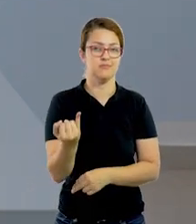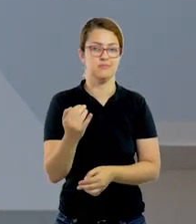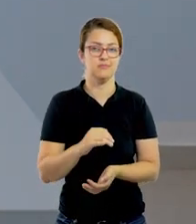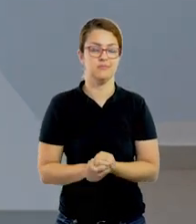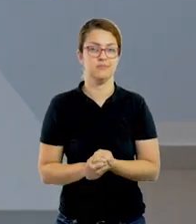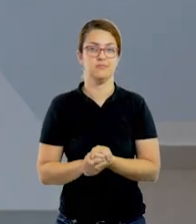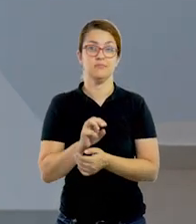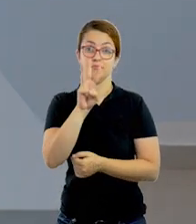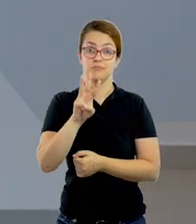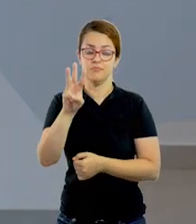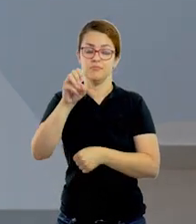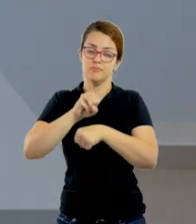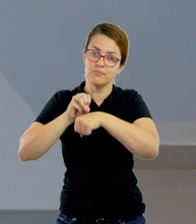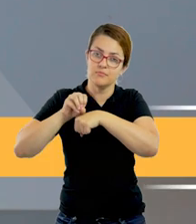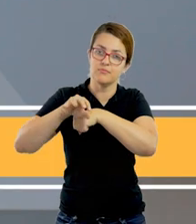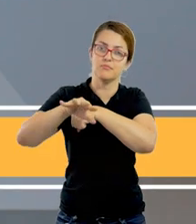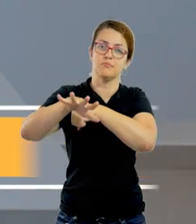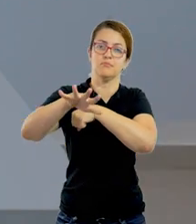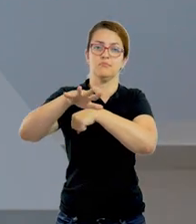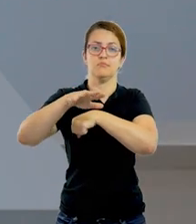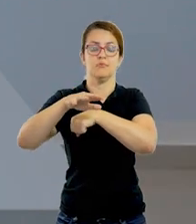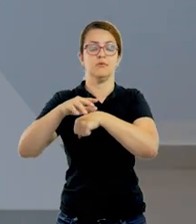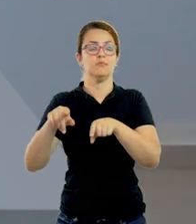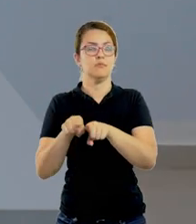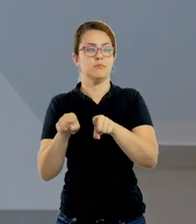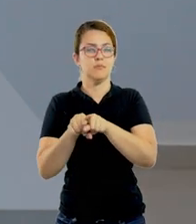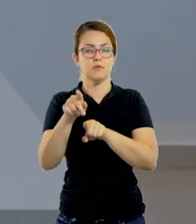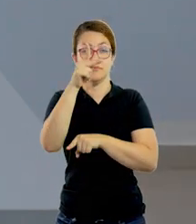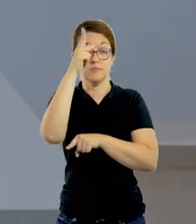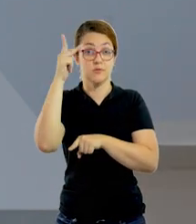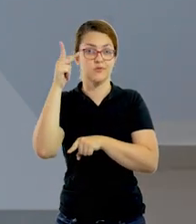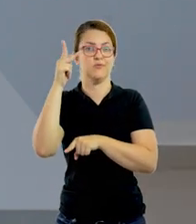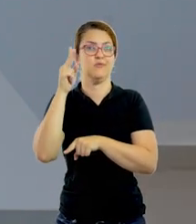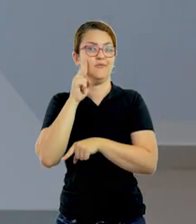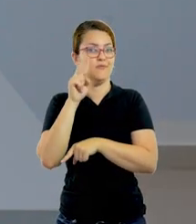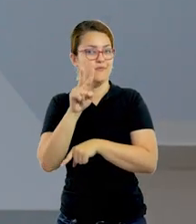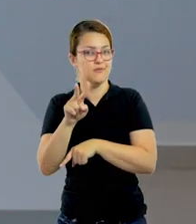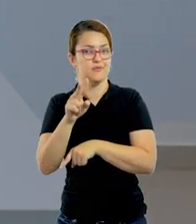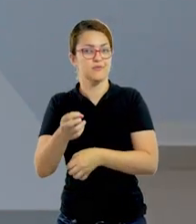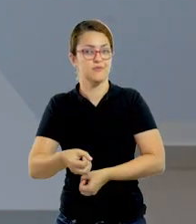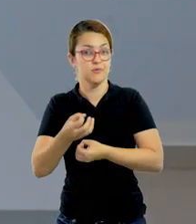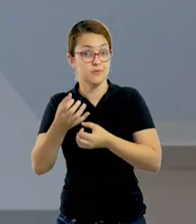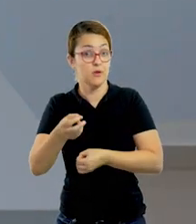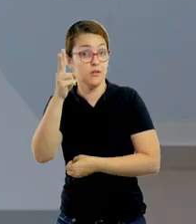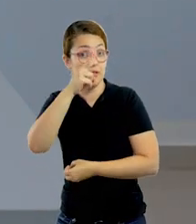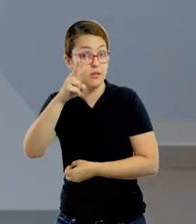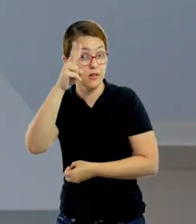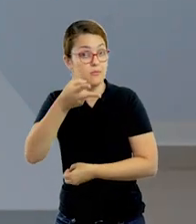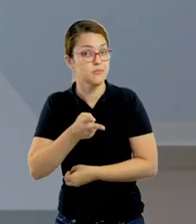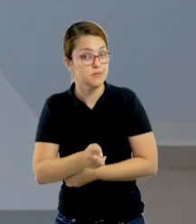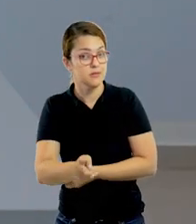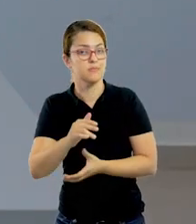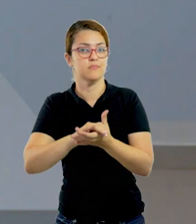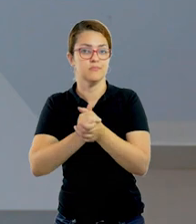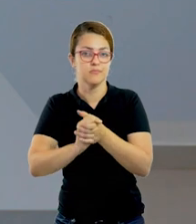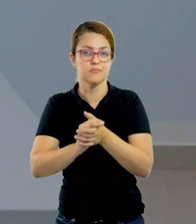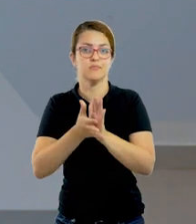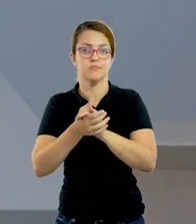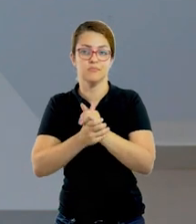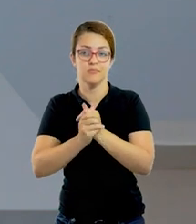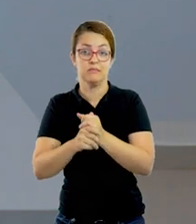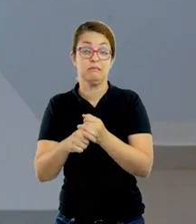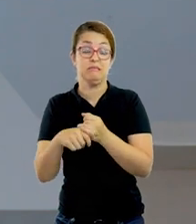Espero que vocês aproveitem. Compartilhe o link lição de casa para que outras pessoas tenham acesso a essa informação. E não